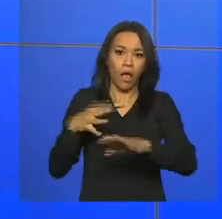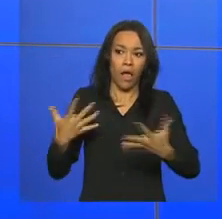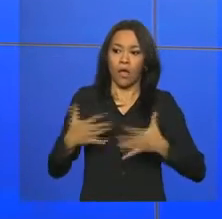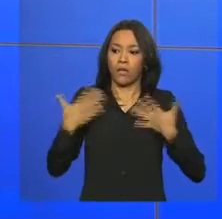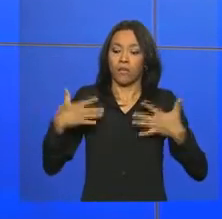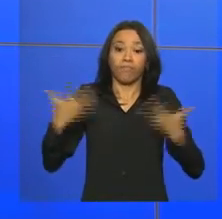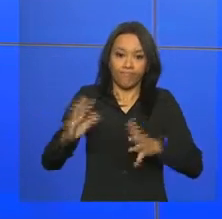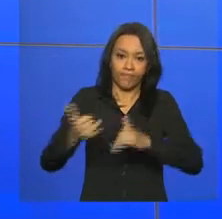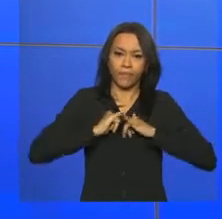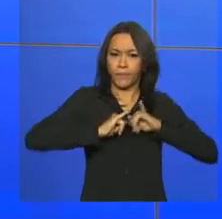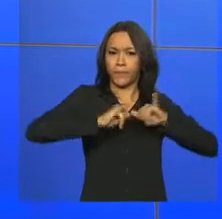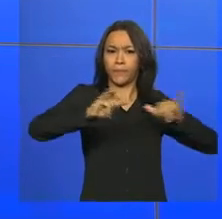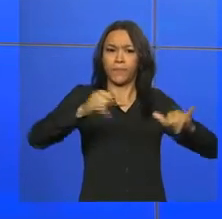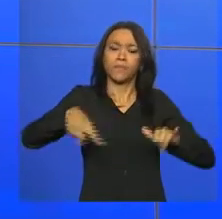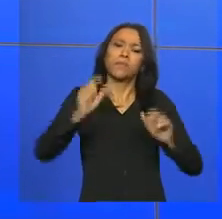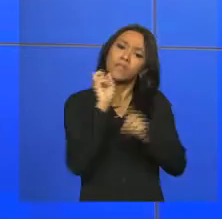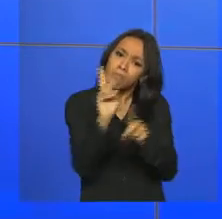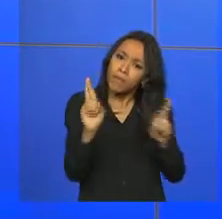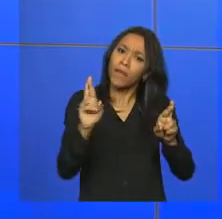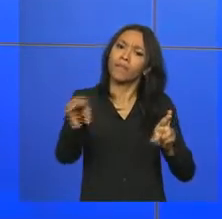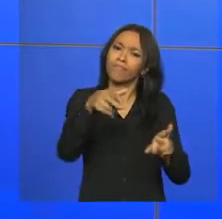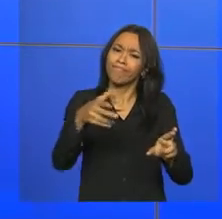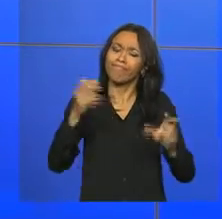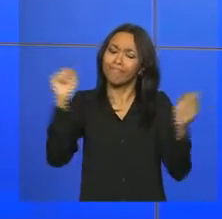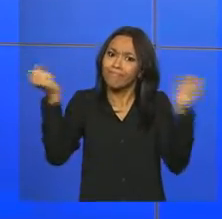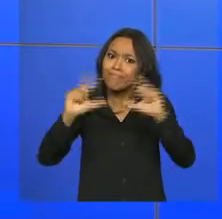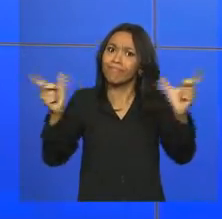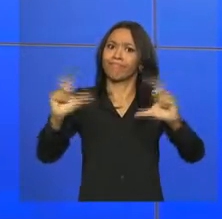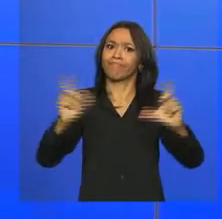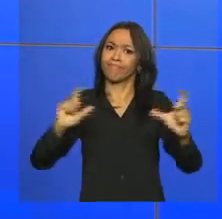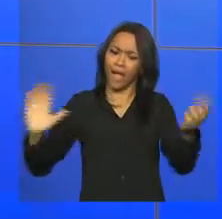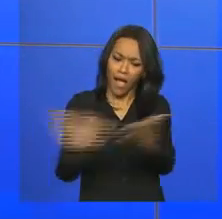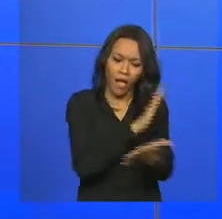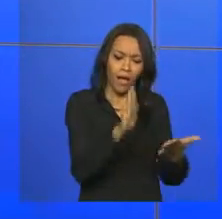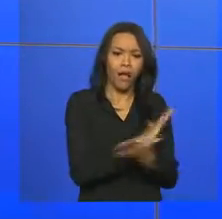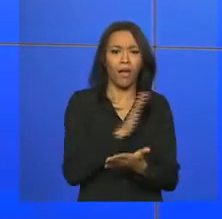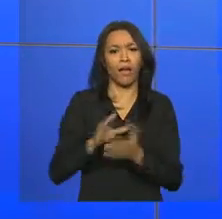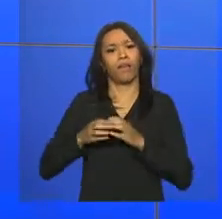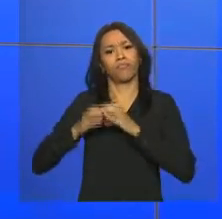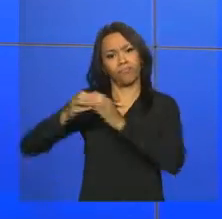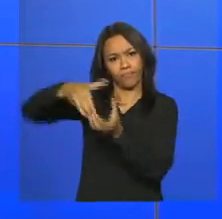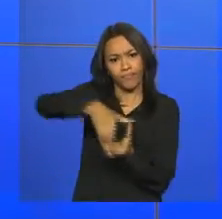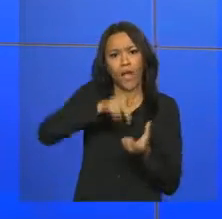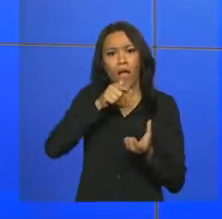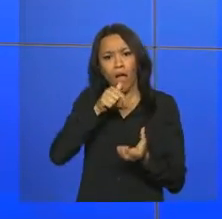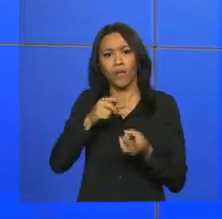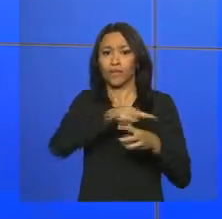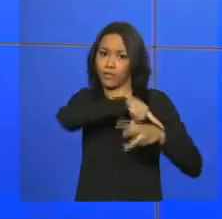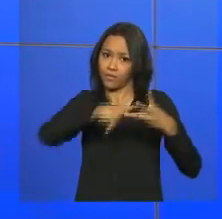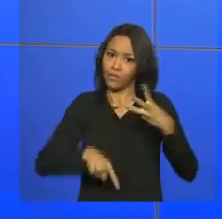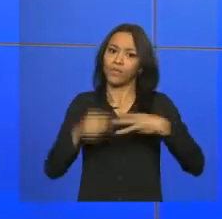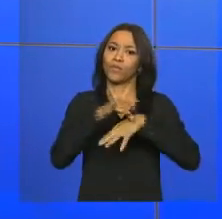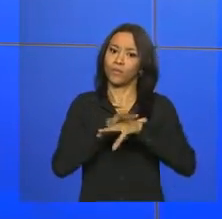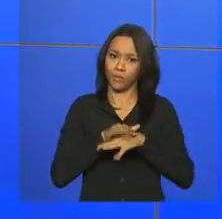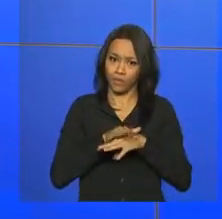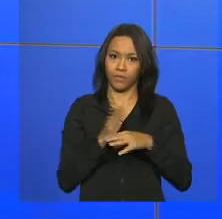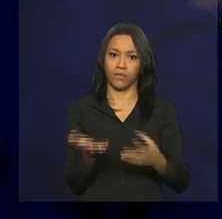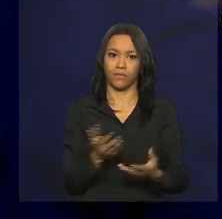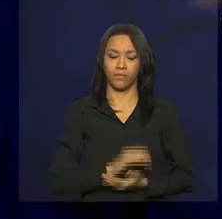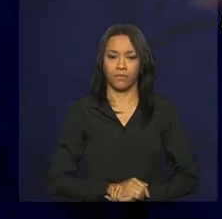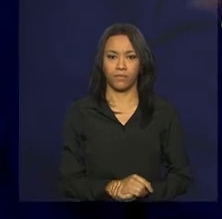a sociedade se sensibilize com o tema e ajude a eliminar os criadores do mosquito transmissor da dengue, da chikungunya e do Zika.